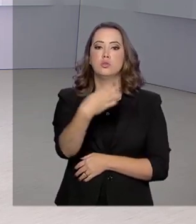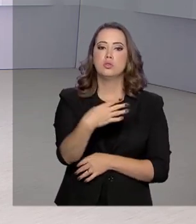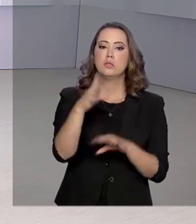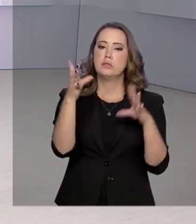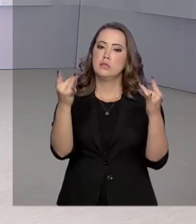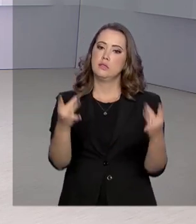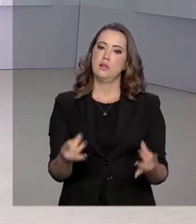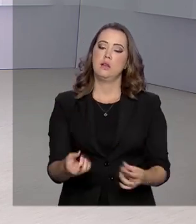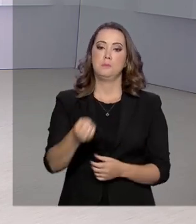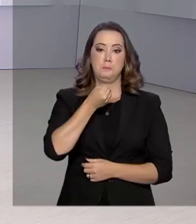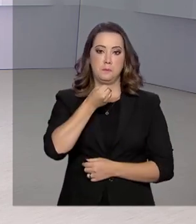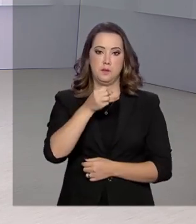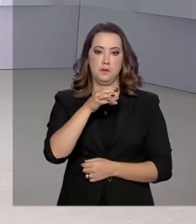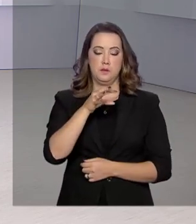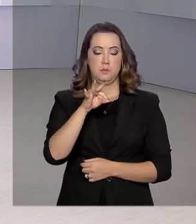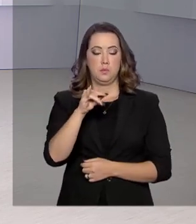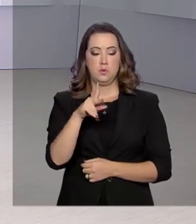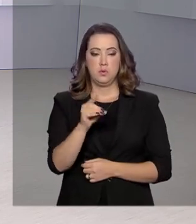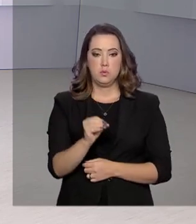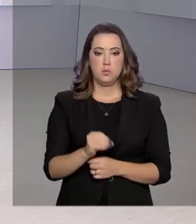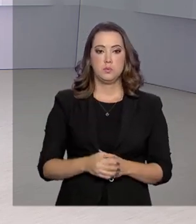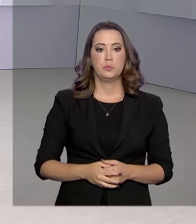detalhes com o repórter Tiago Pimenta.